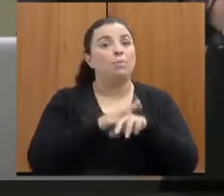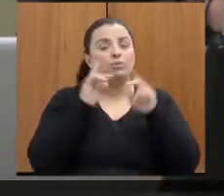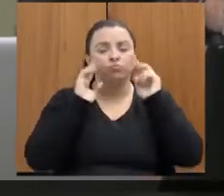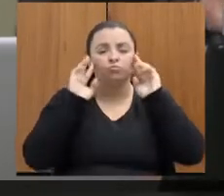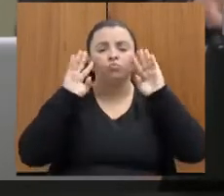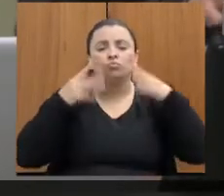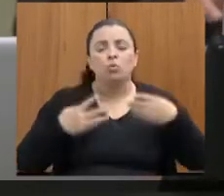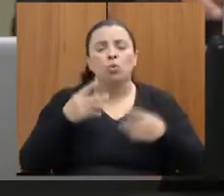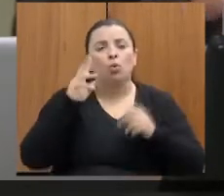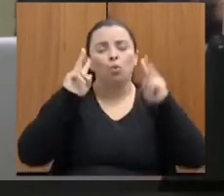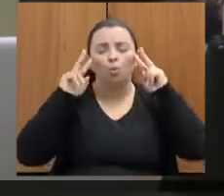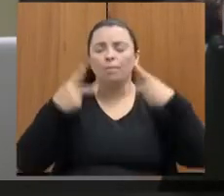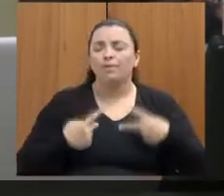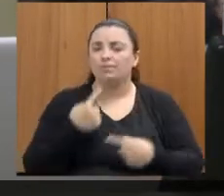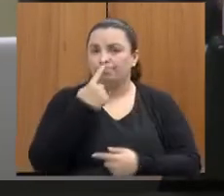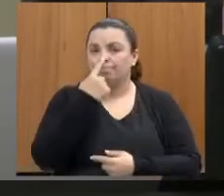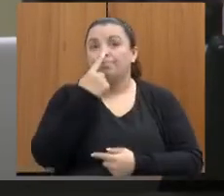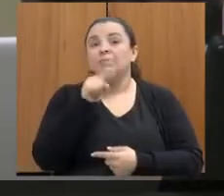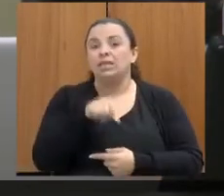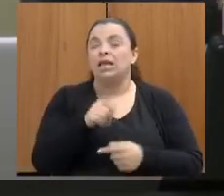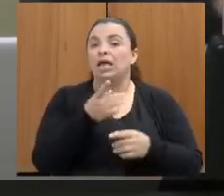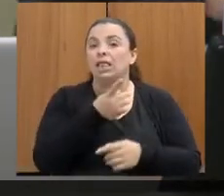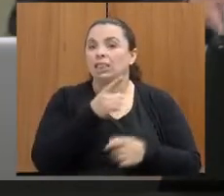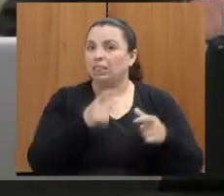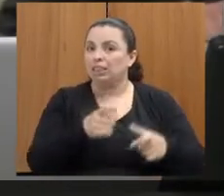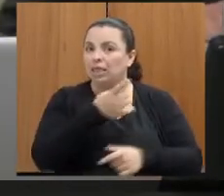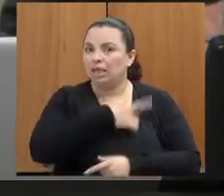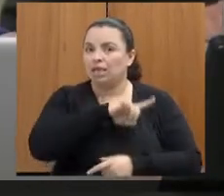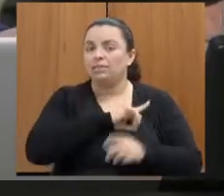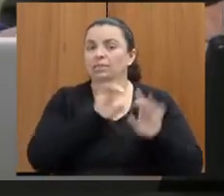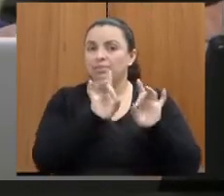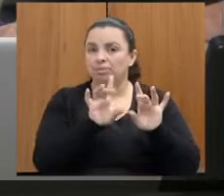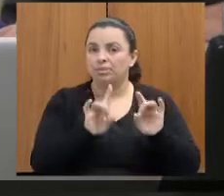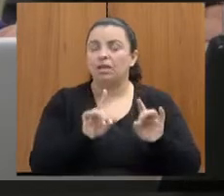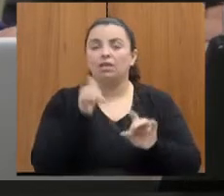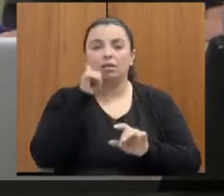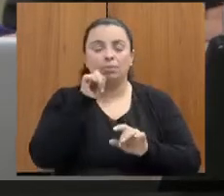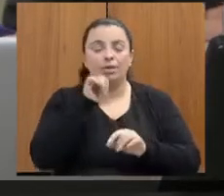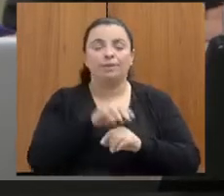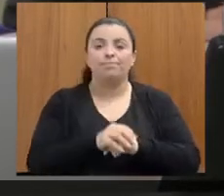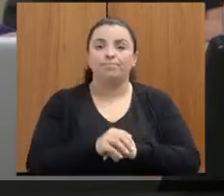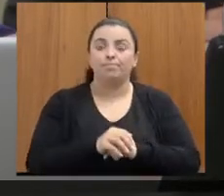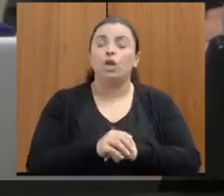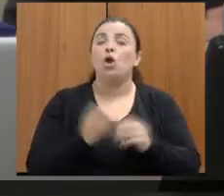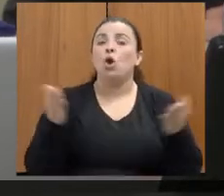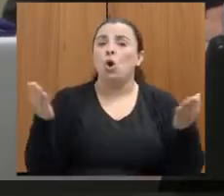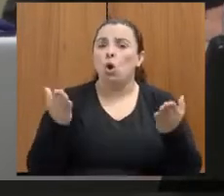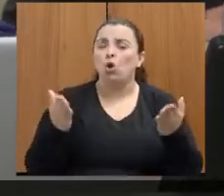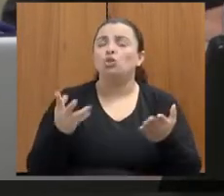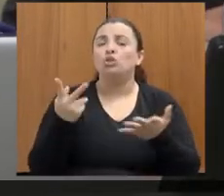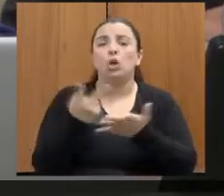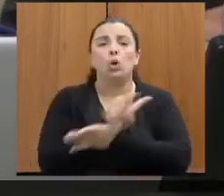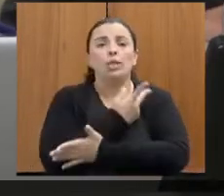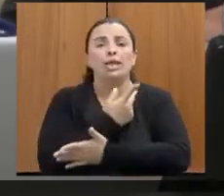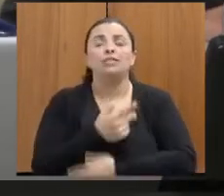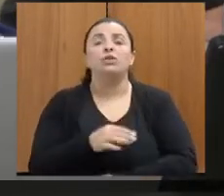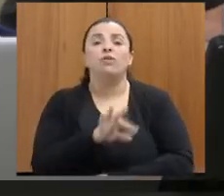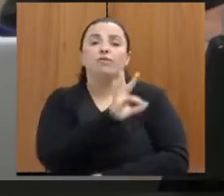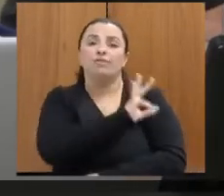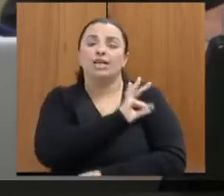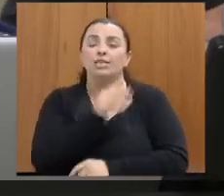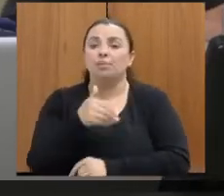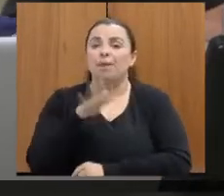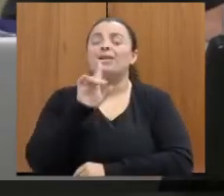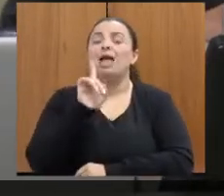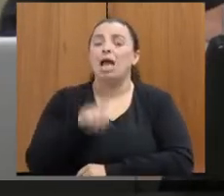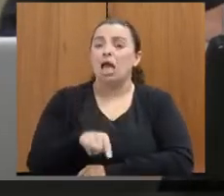Nós estamos realizando o Fiscaliza Mais, que é uma etapa de... mais uma instância de fiscalização